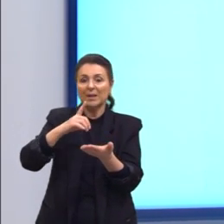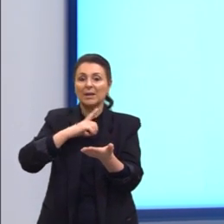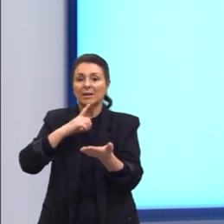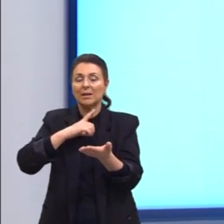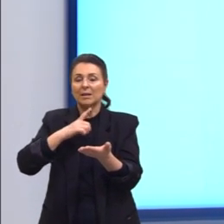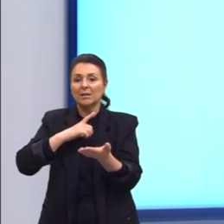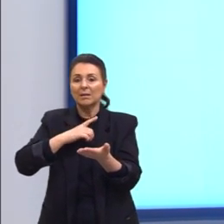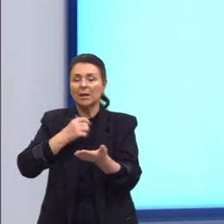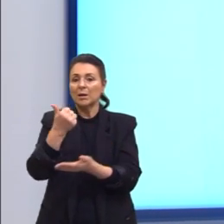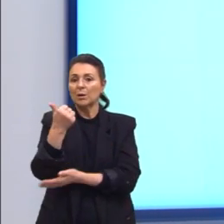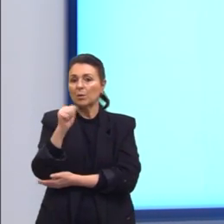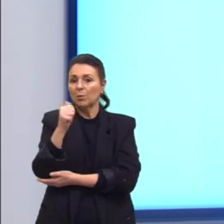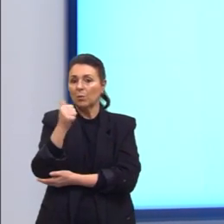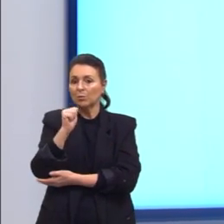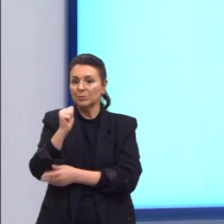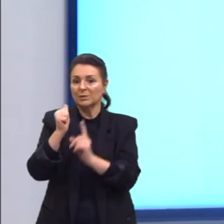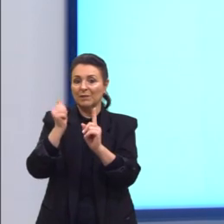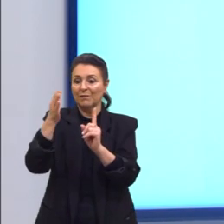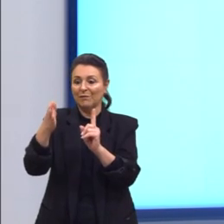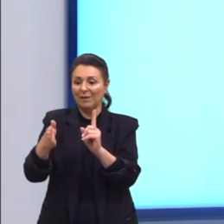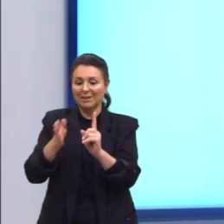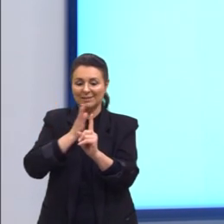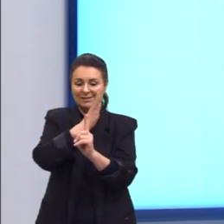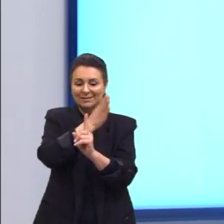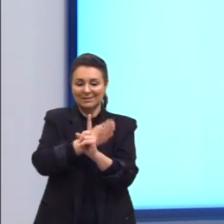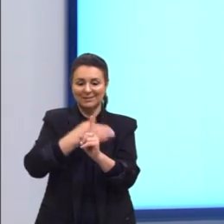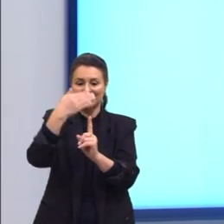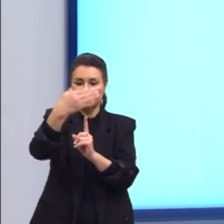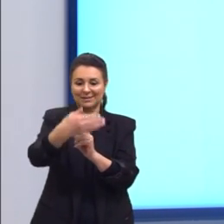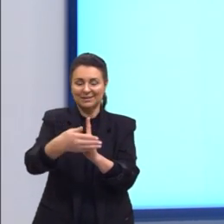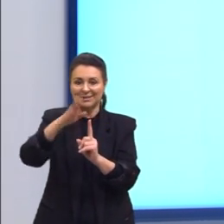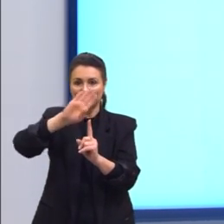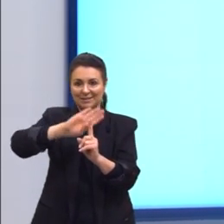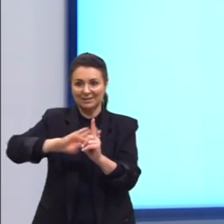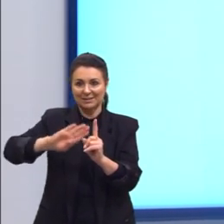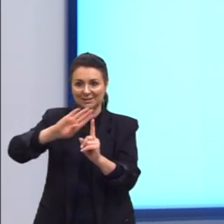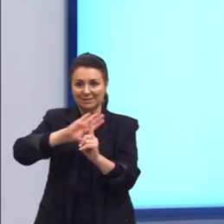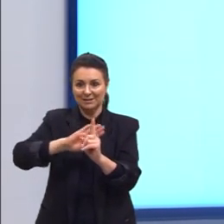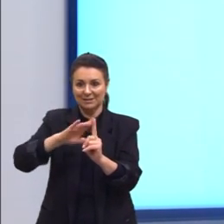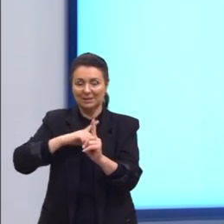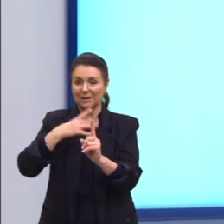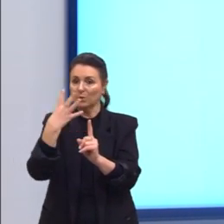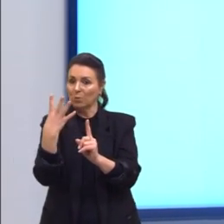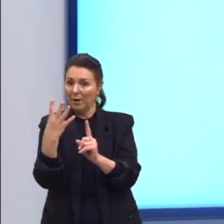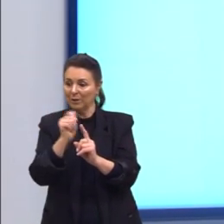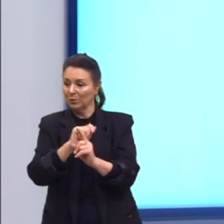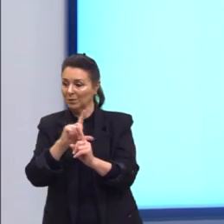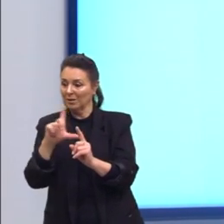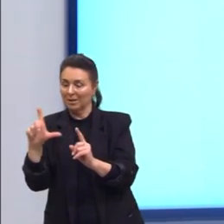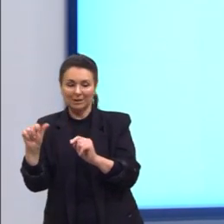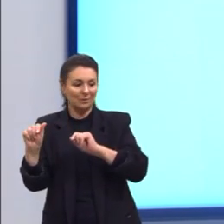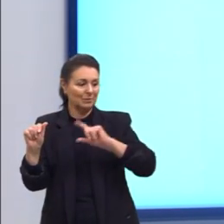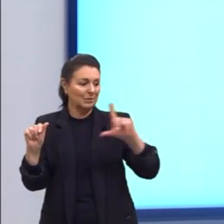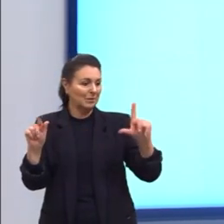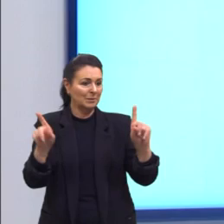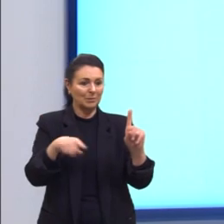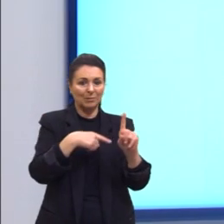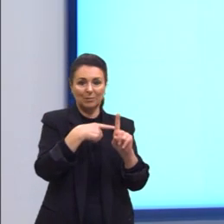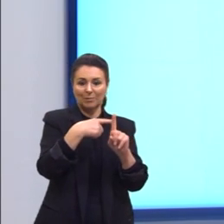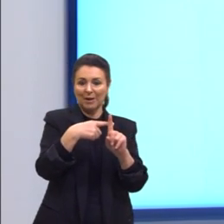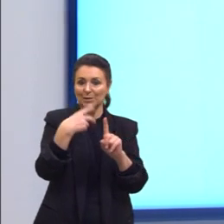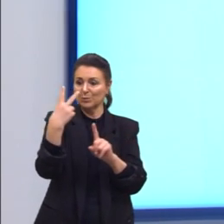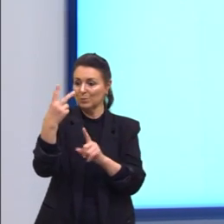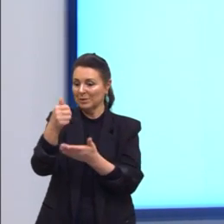essa figura tem 11 faces. Quais seriam elas? Nós temos as quatro faces laterais, mais as duas